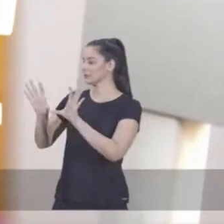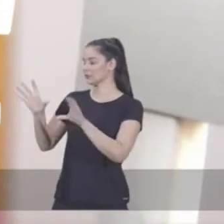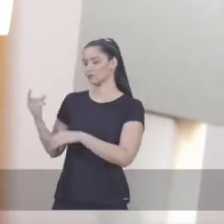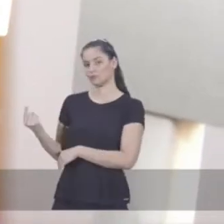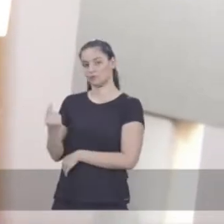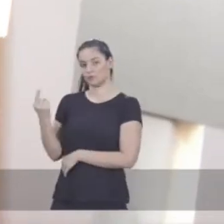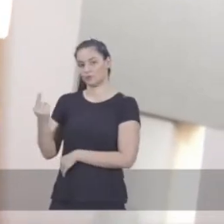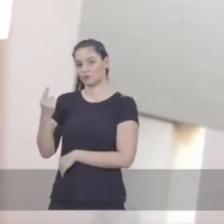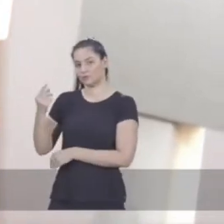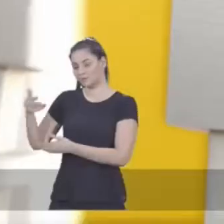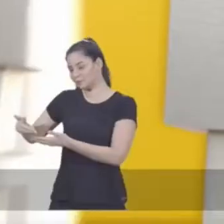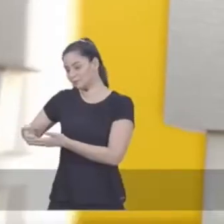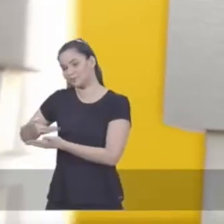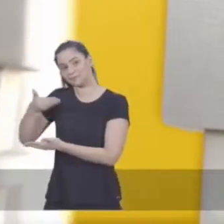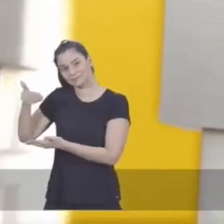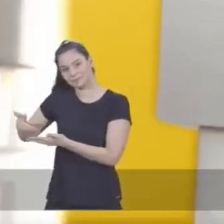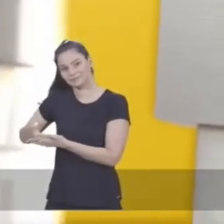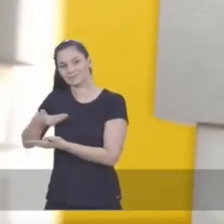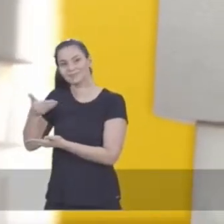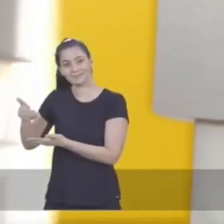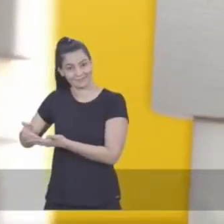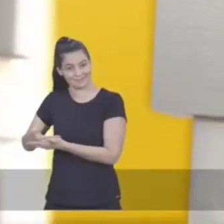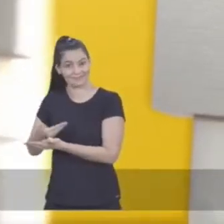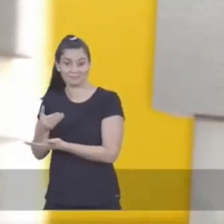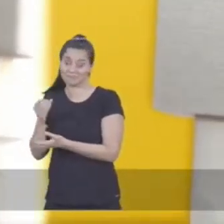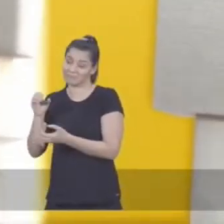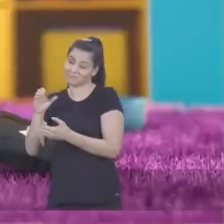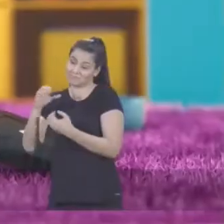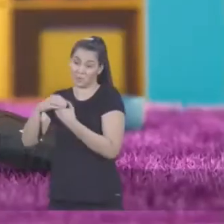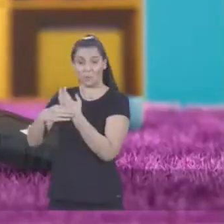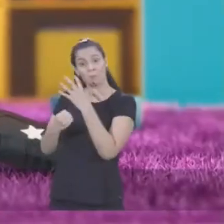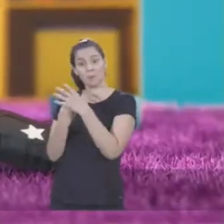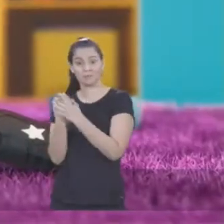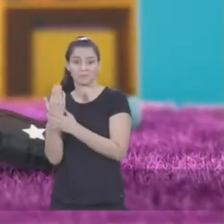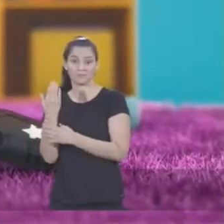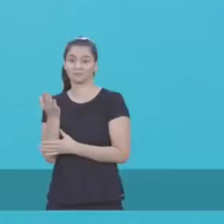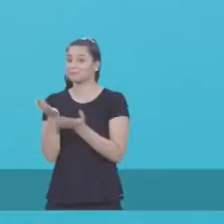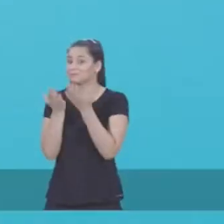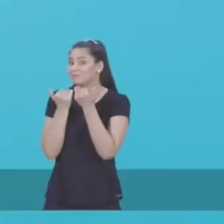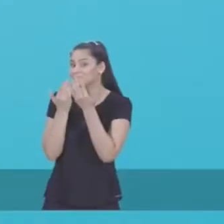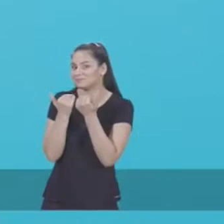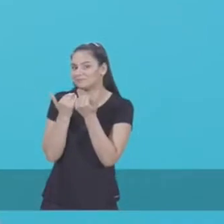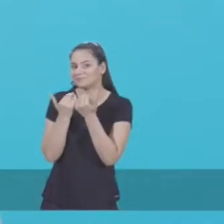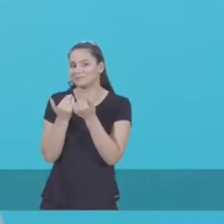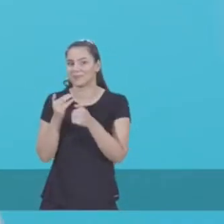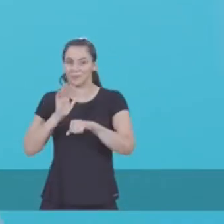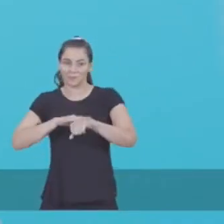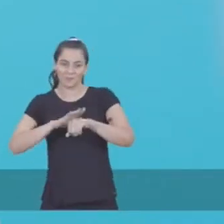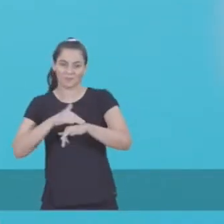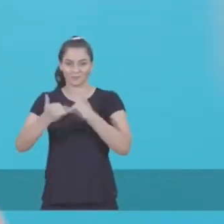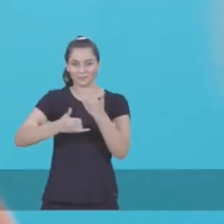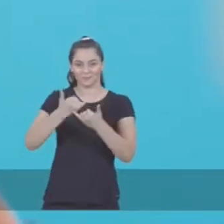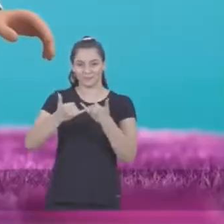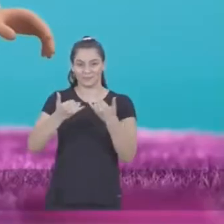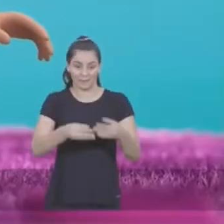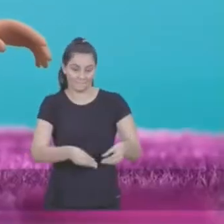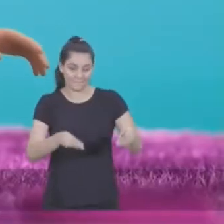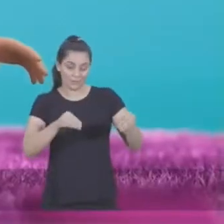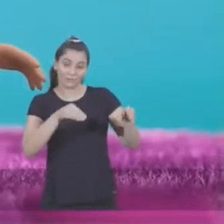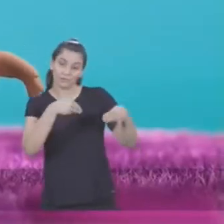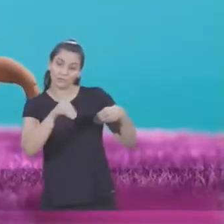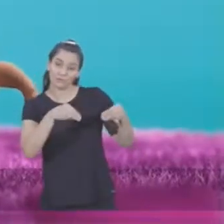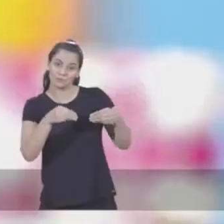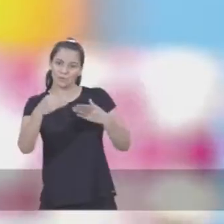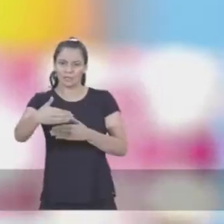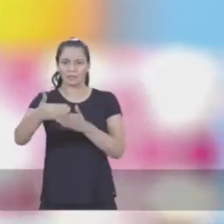sozinha, com os talheres apropriados e até mesmo com as mãos. Na hora da brincadeira, ofereça potes de plástico ou